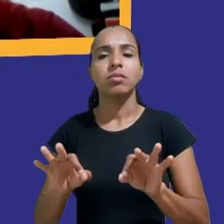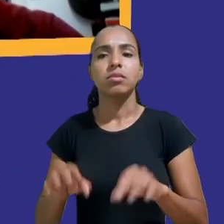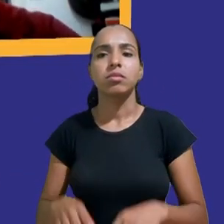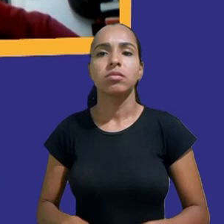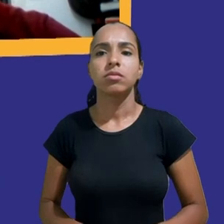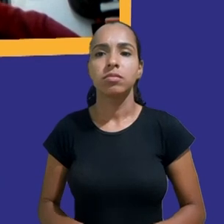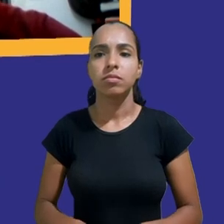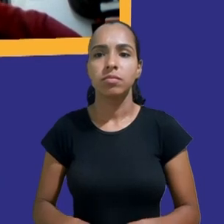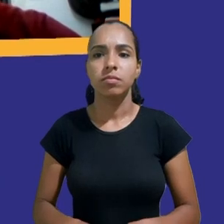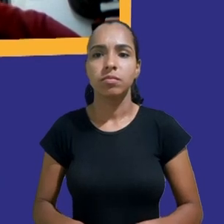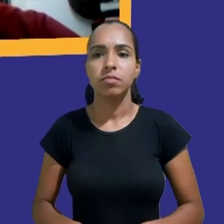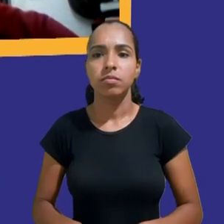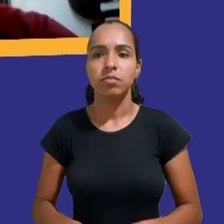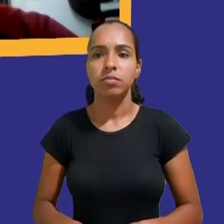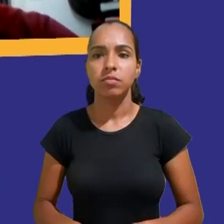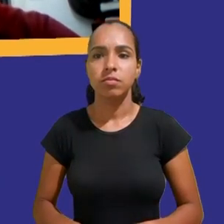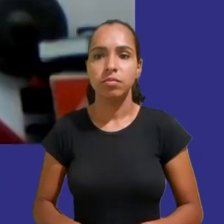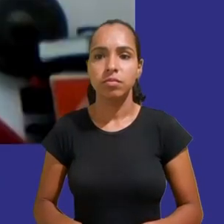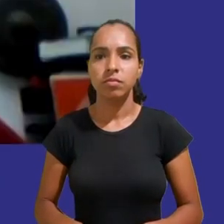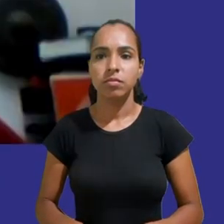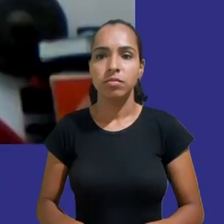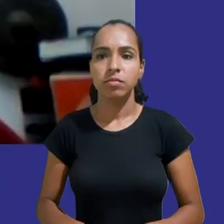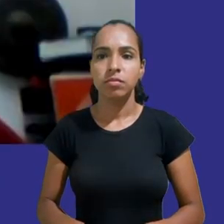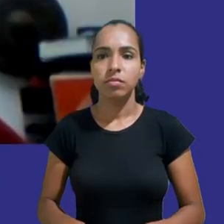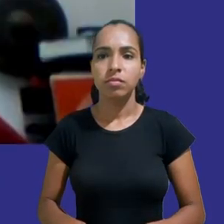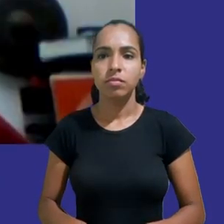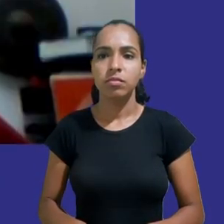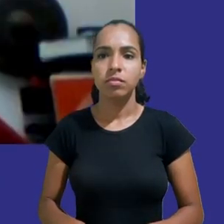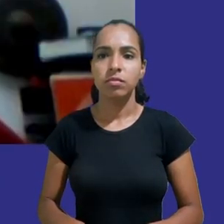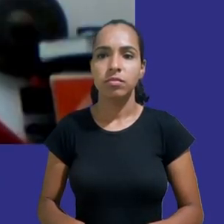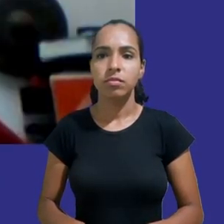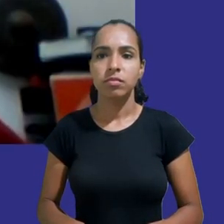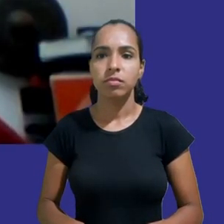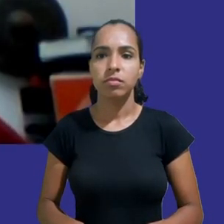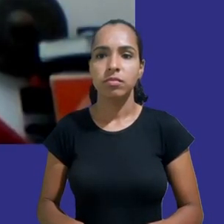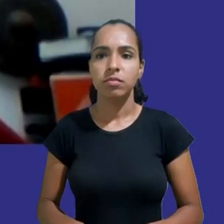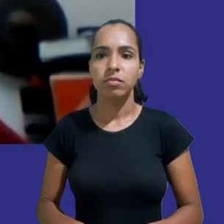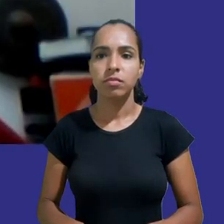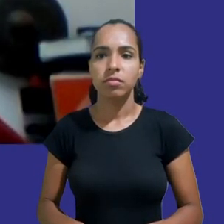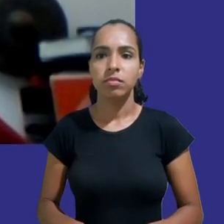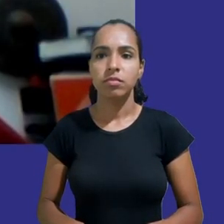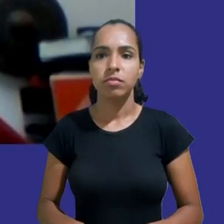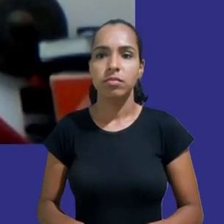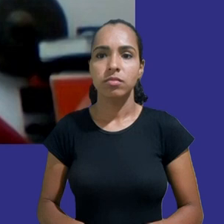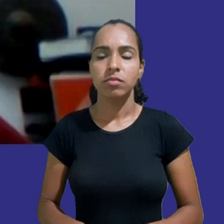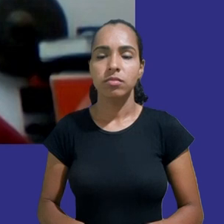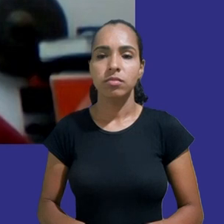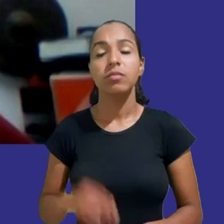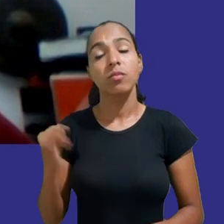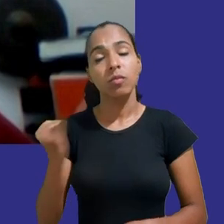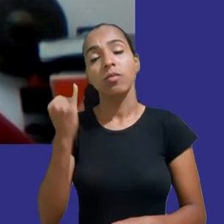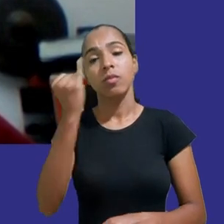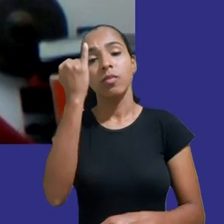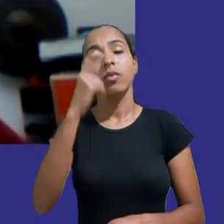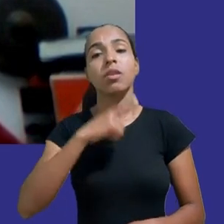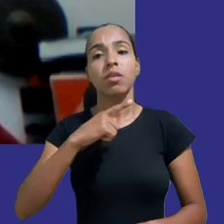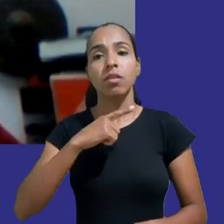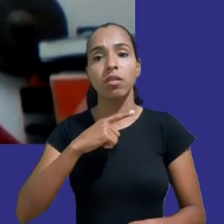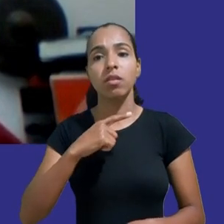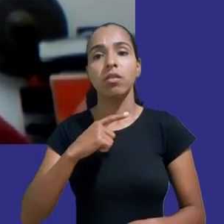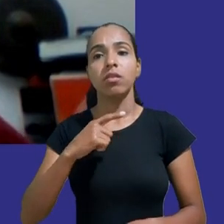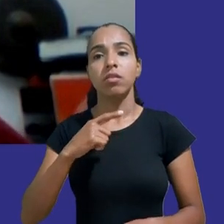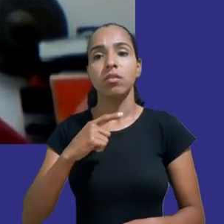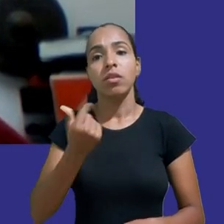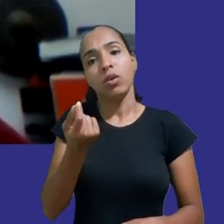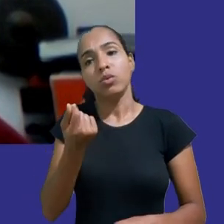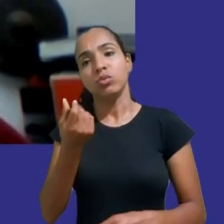é importante lembrar que há vários modos de financiamento além deste que viemos discutindo até agora este